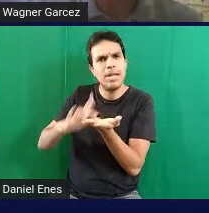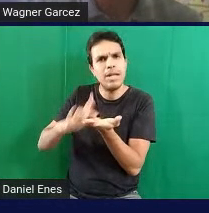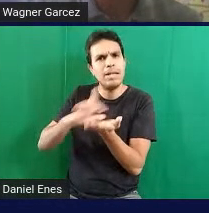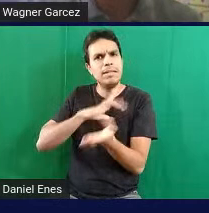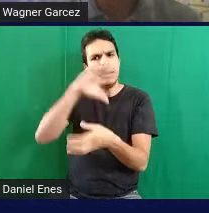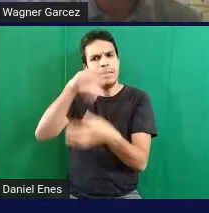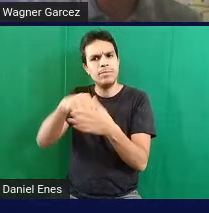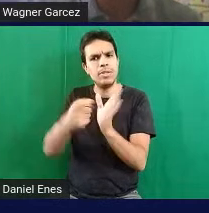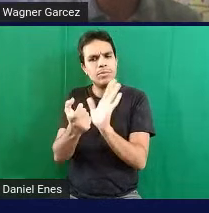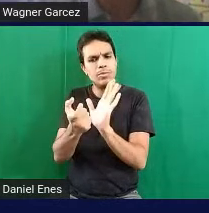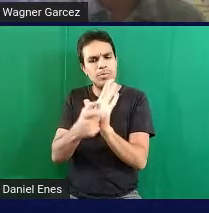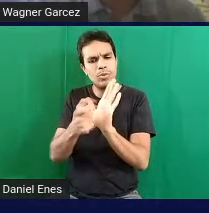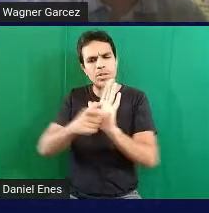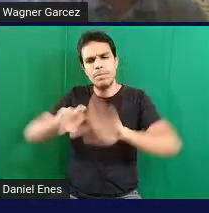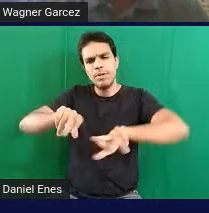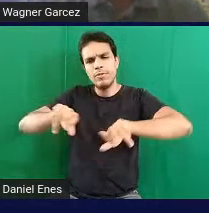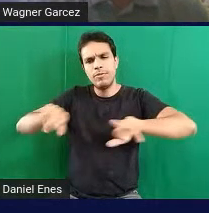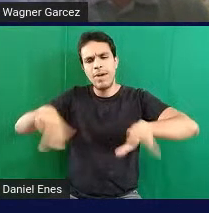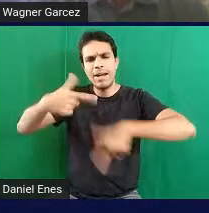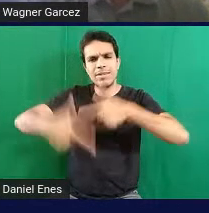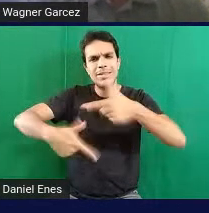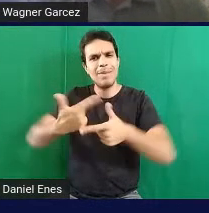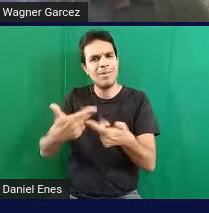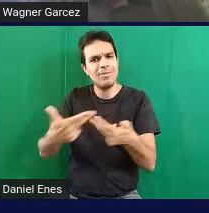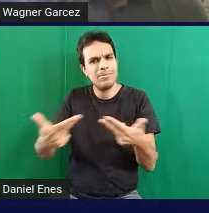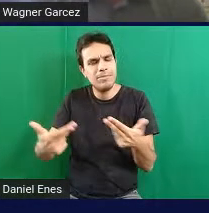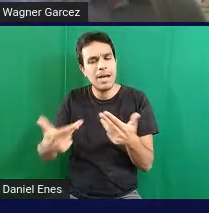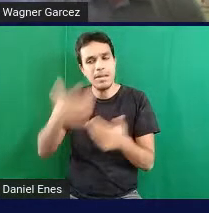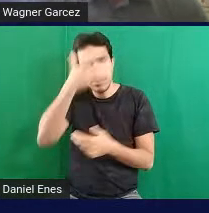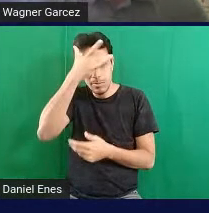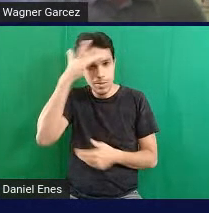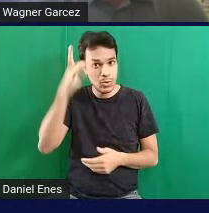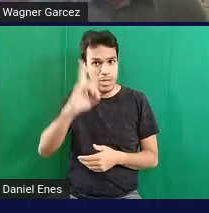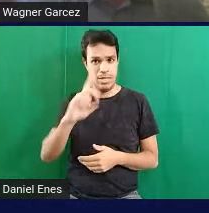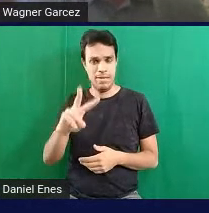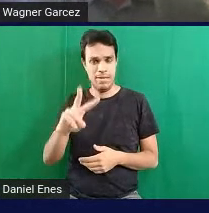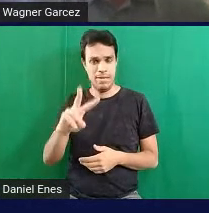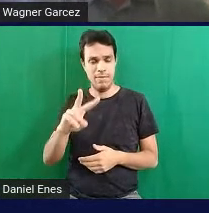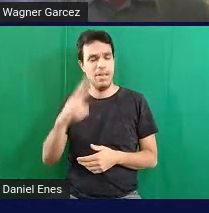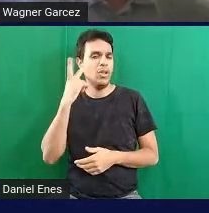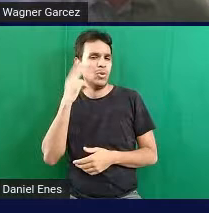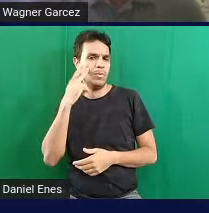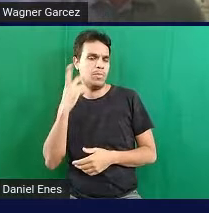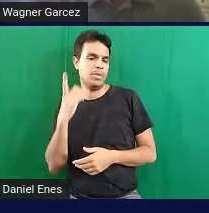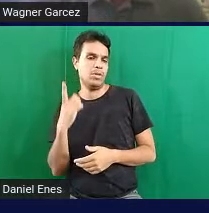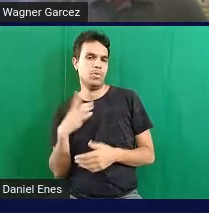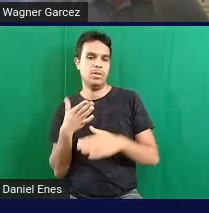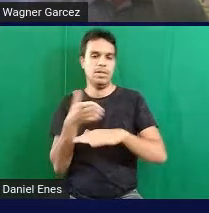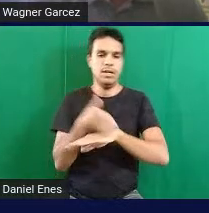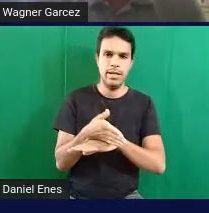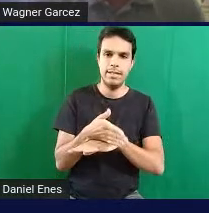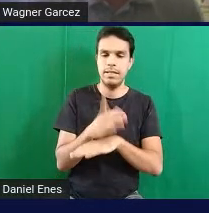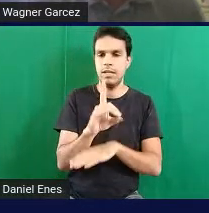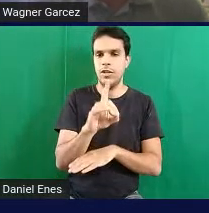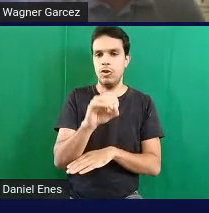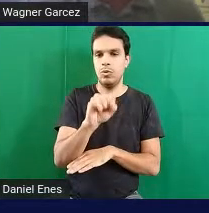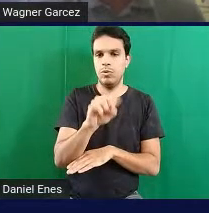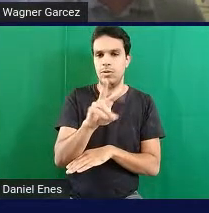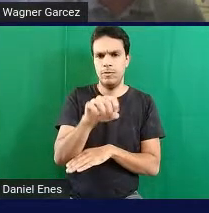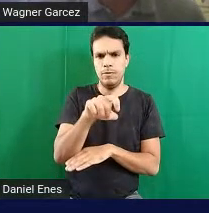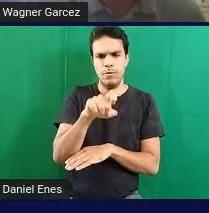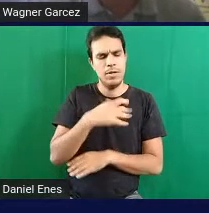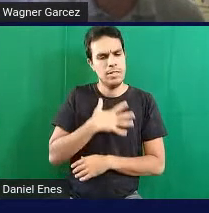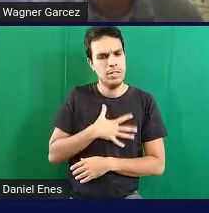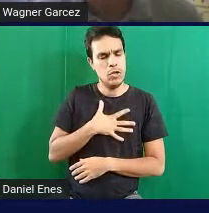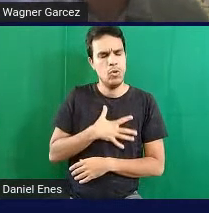funcionalidades que a pessoa com deficiência visual, normalmente, quando ela é inserida no Dogevox, ela gosta bastante